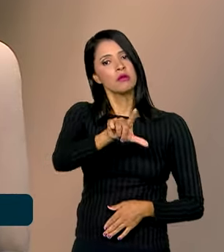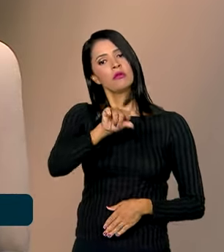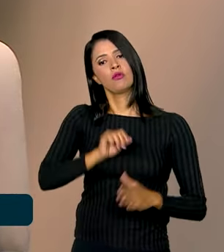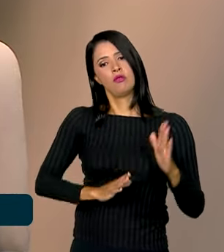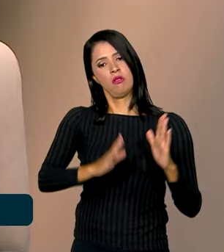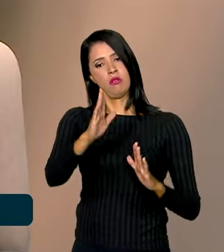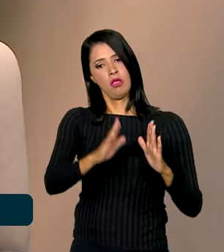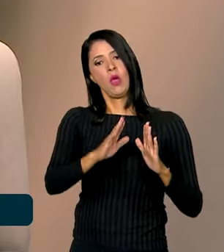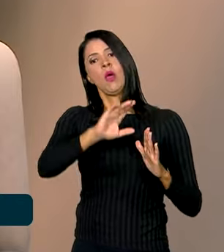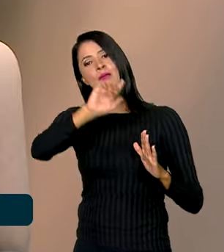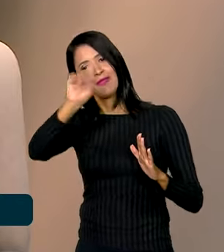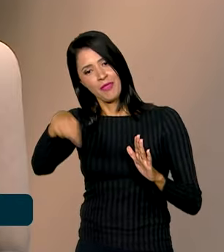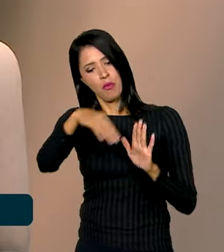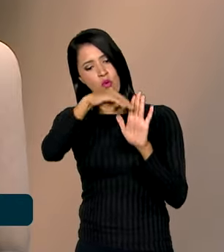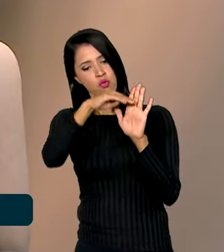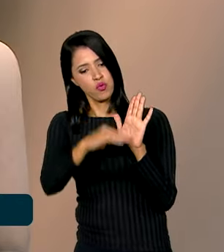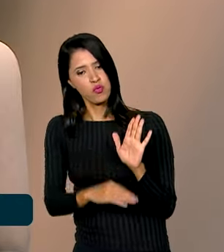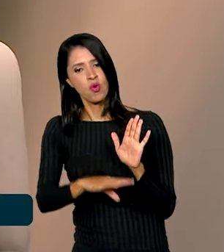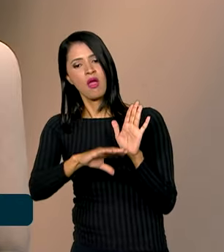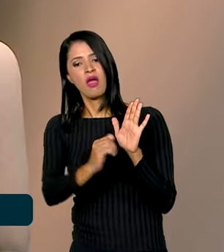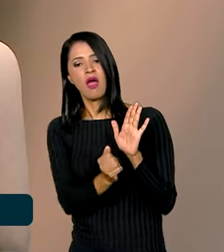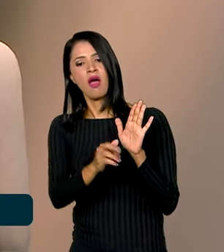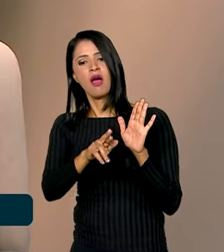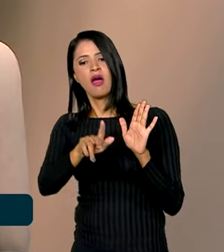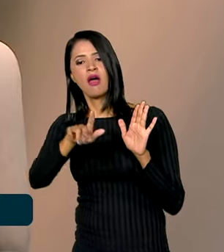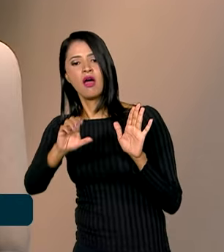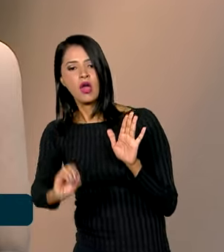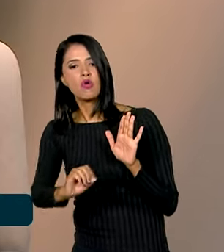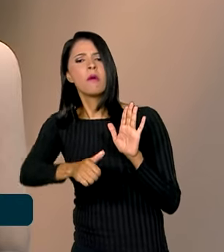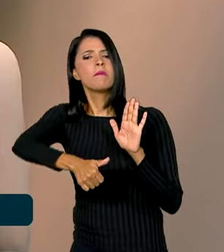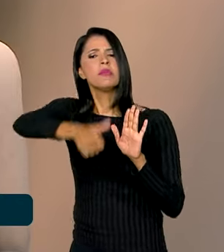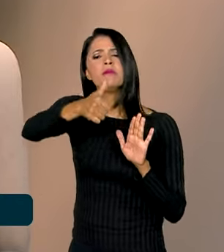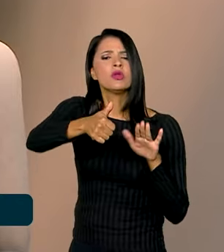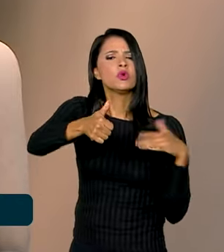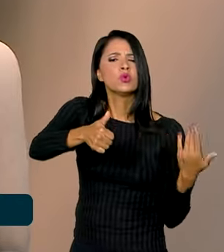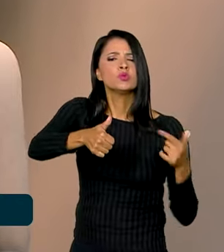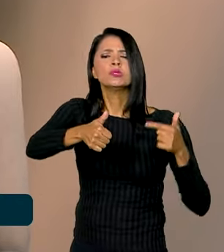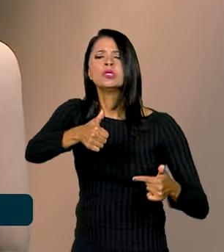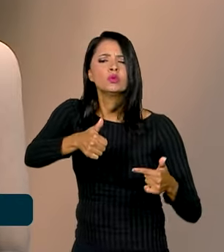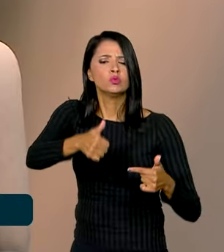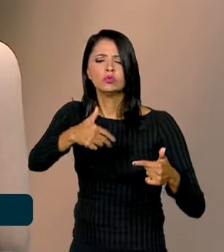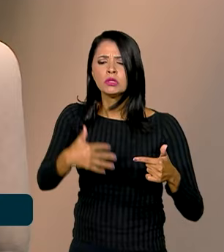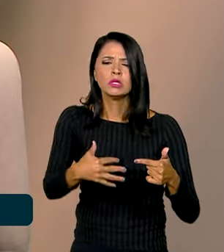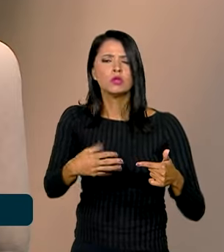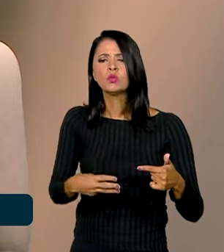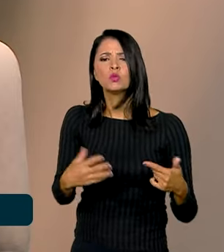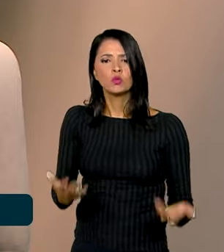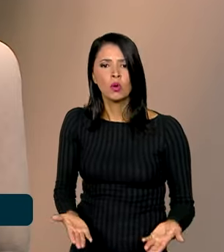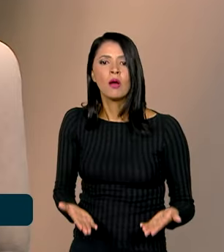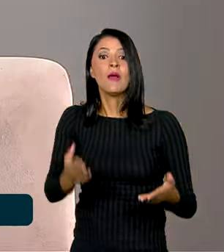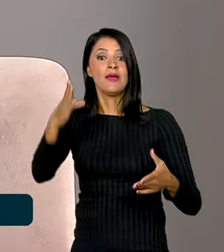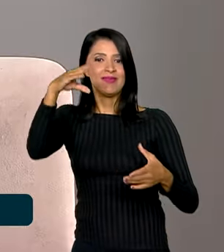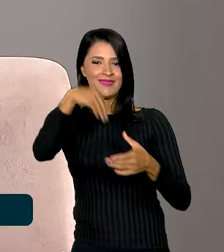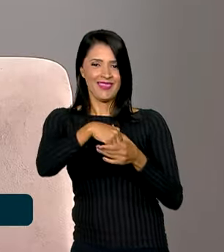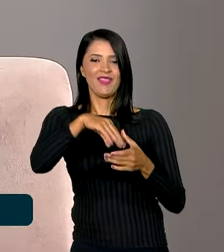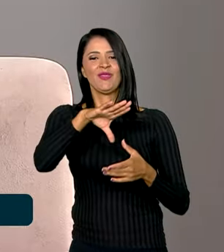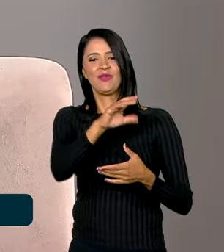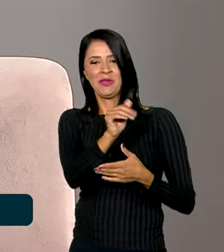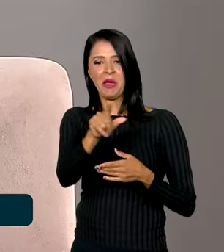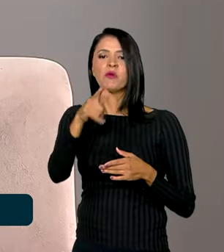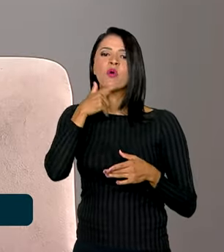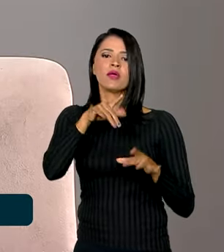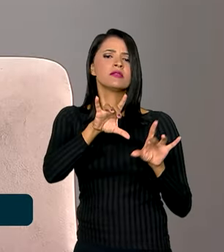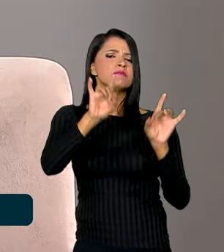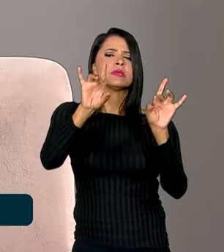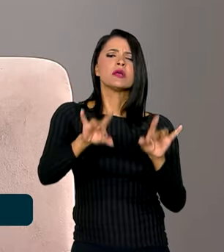fazer também a escolha dos cargos e ordenar os cargos que ele quer por ordem de preferência. E dentro dos cargos, a especialidade também ele precisa ordenar.